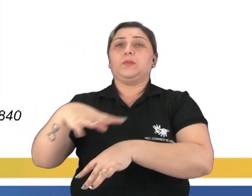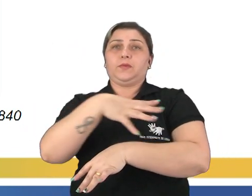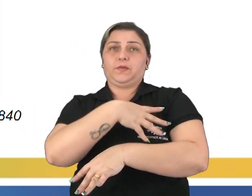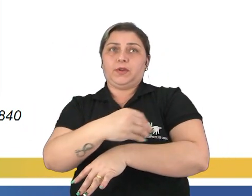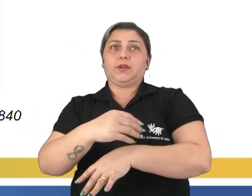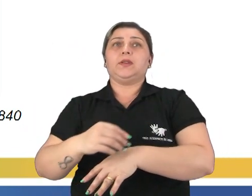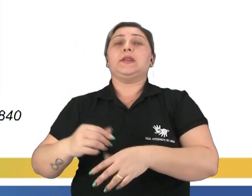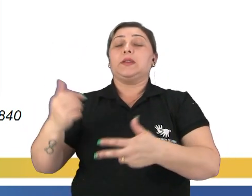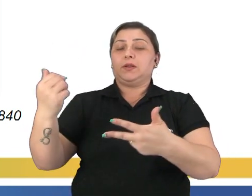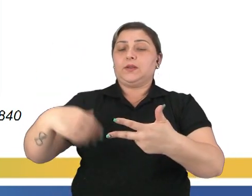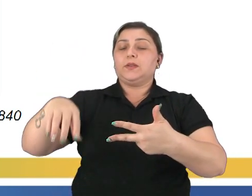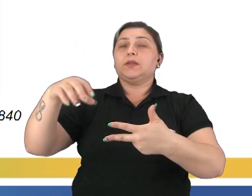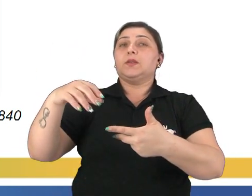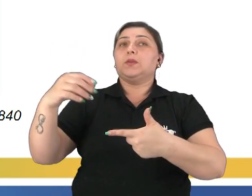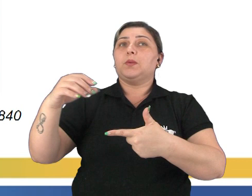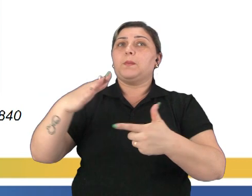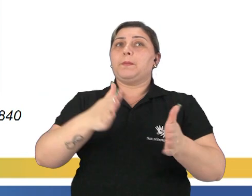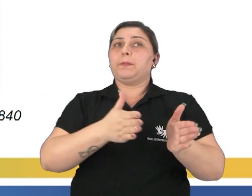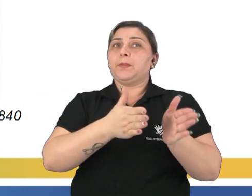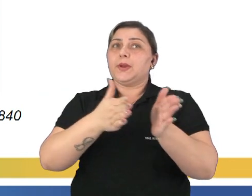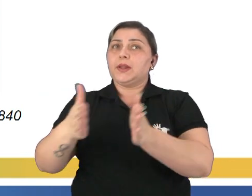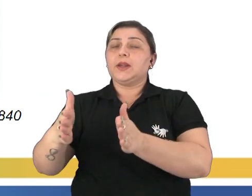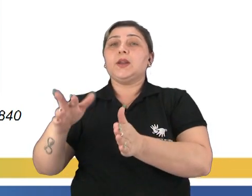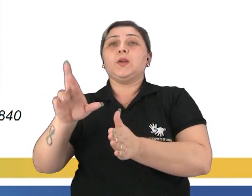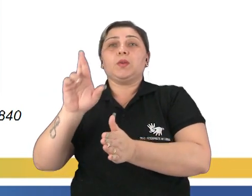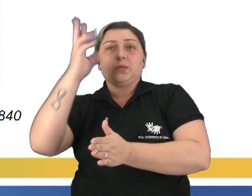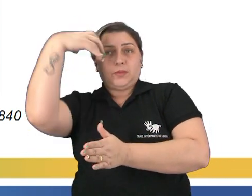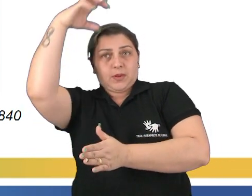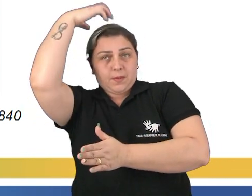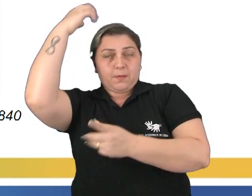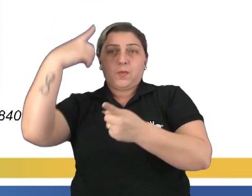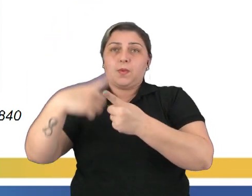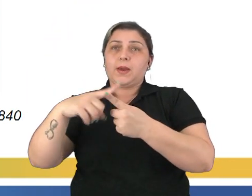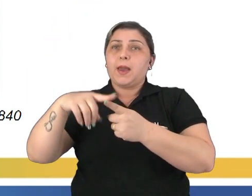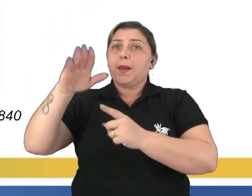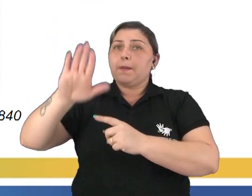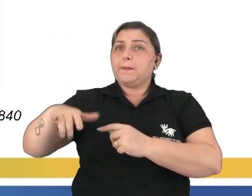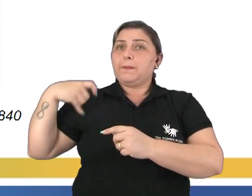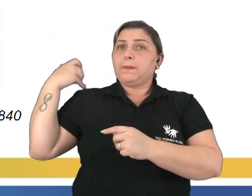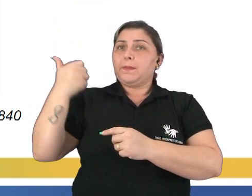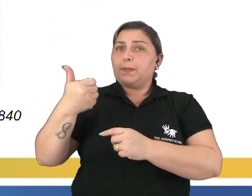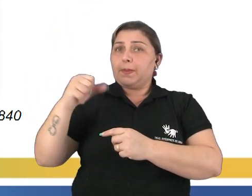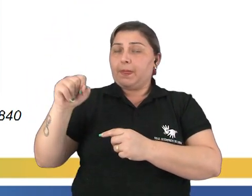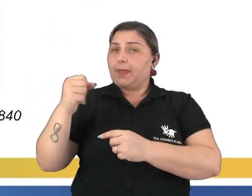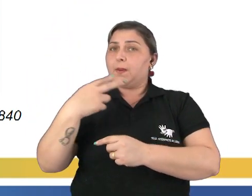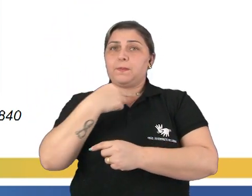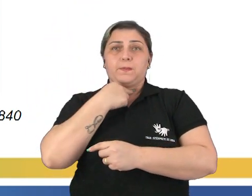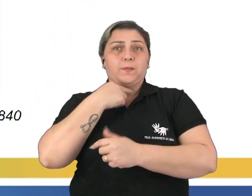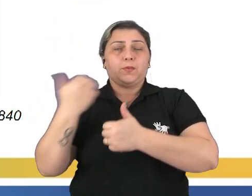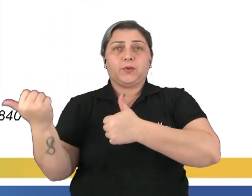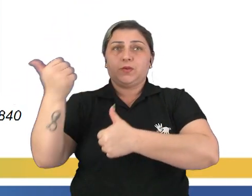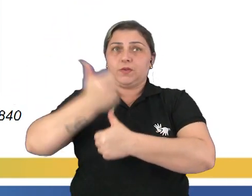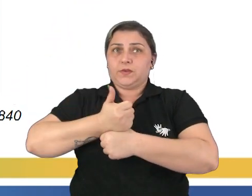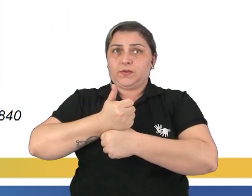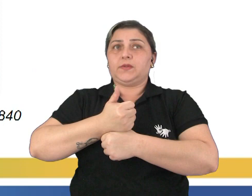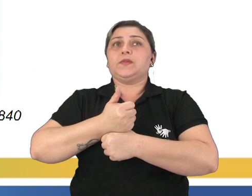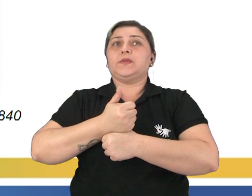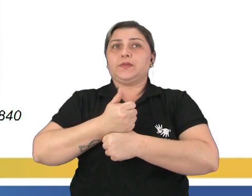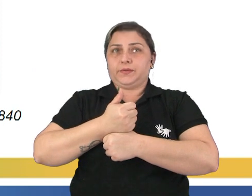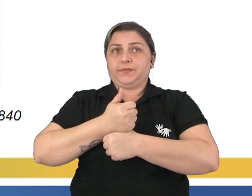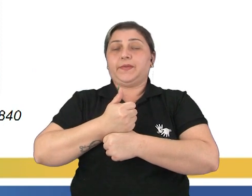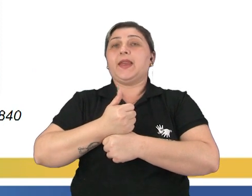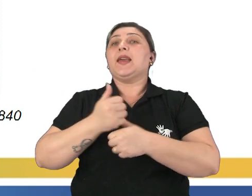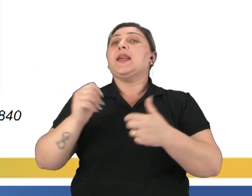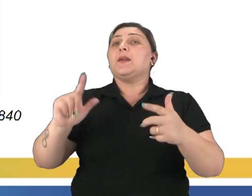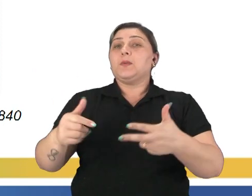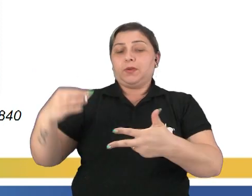filho. E aí, tem o período regencial, porque o seu filho era menor de idade, não podia assumir o poder, e aí, regentes vão governar o